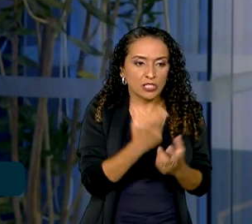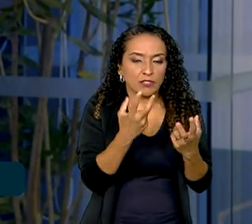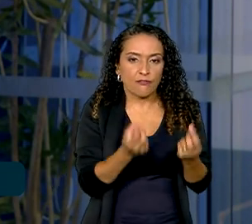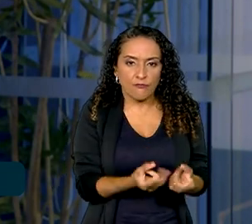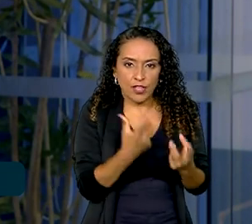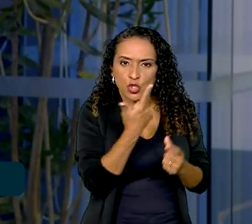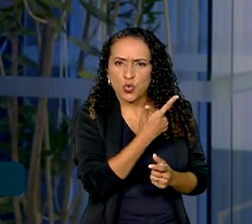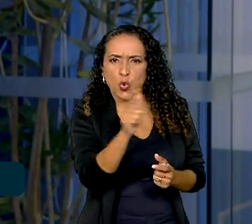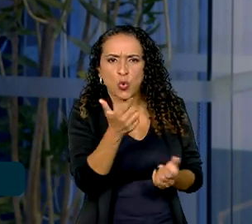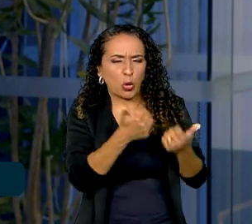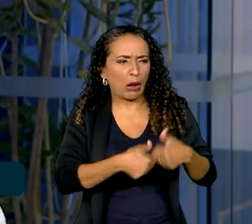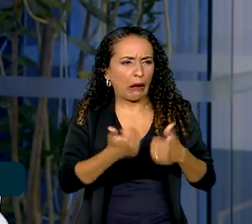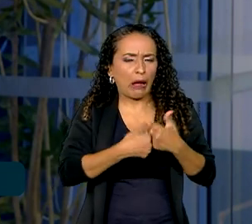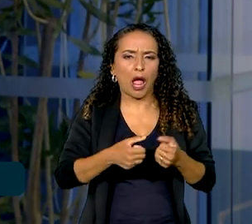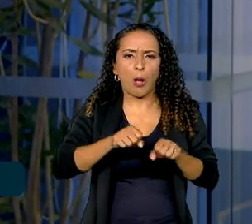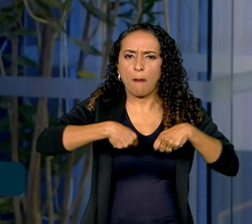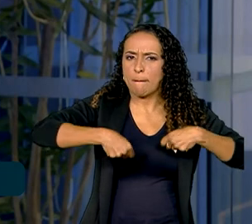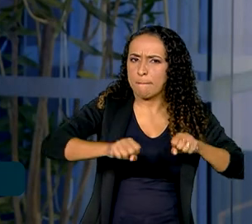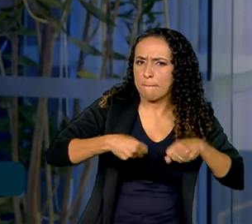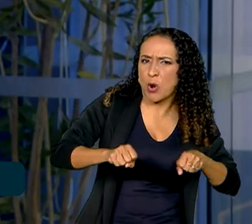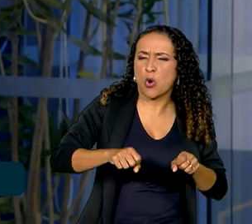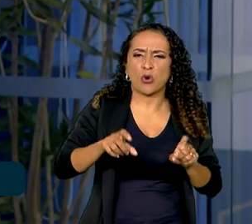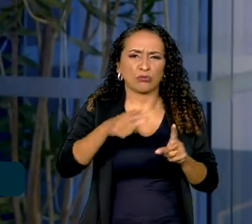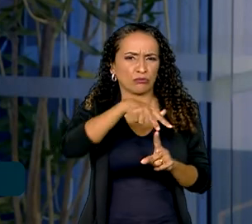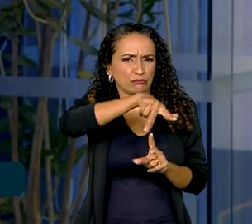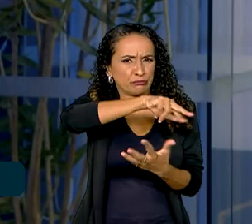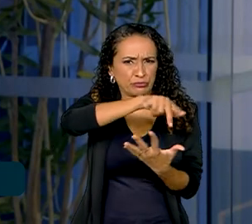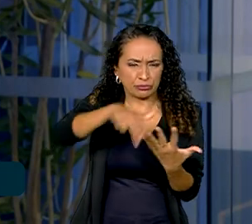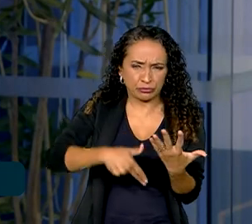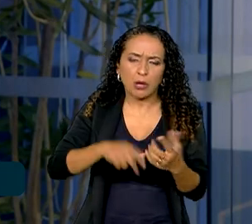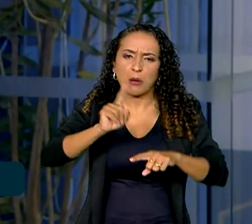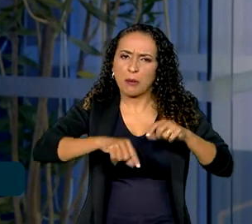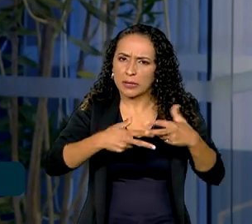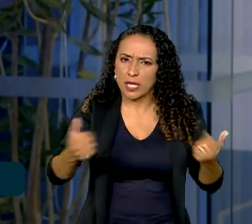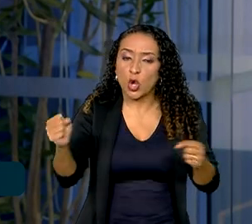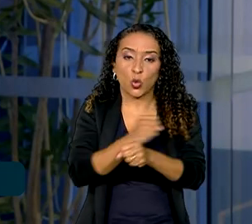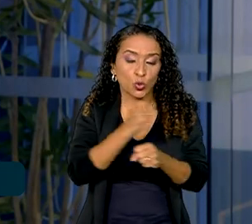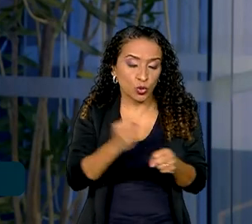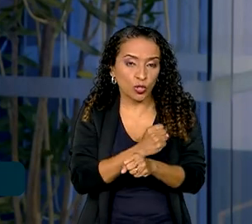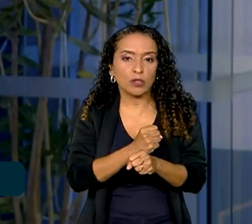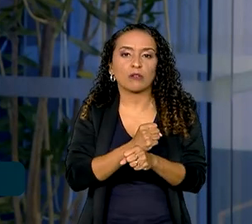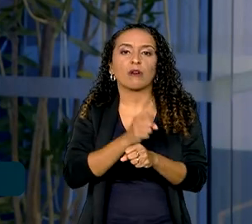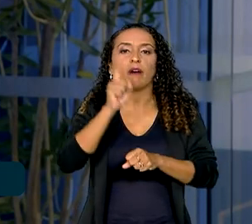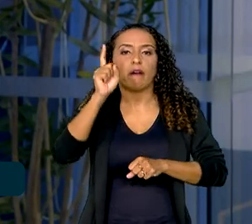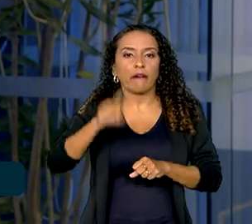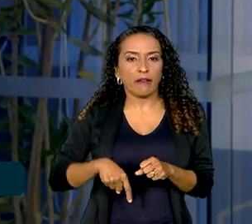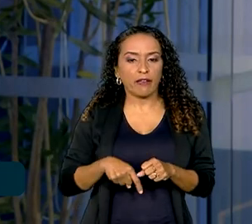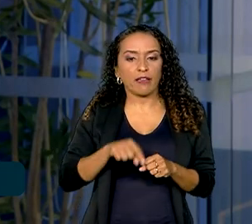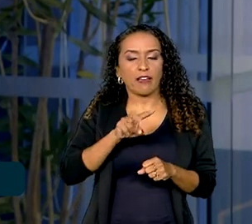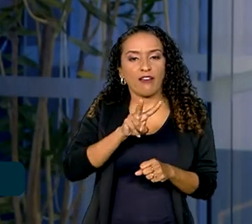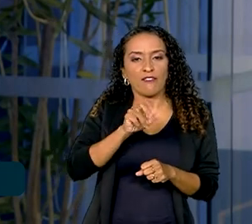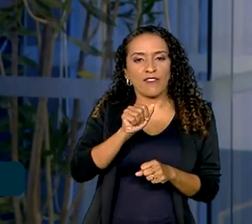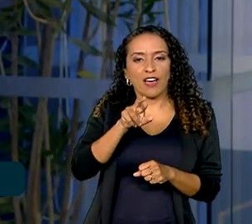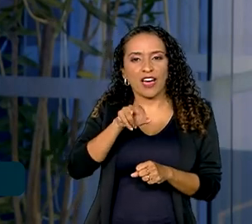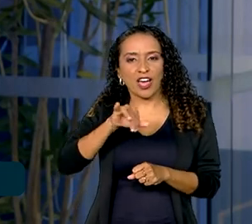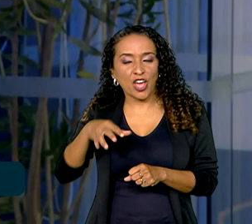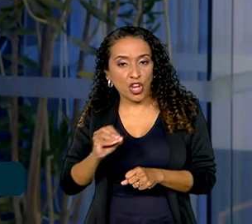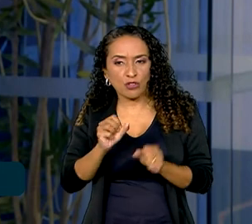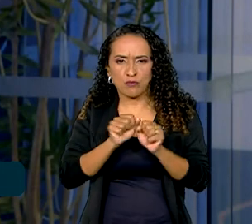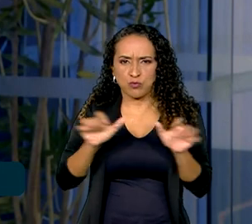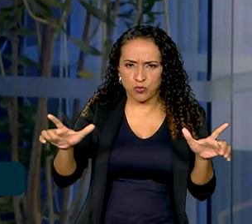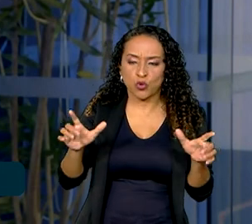veículos, motos, que incluem partes e peças, e também materiais de construção, que é o chamado varejo ampliado,